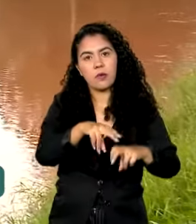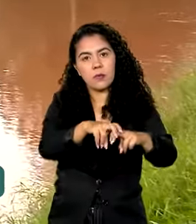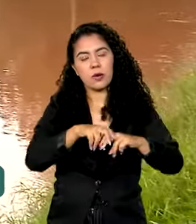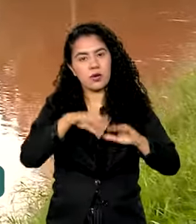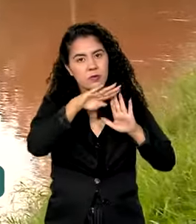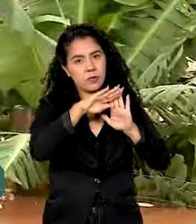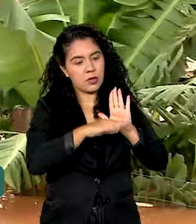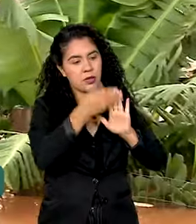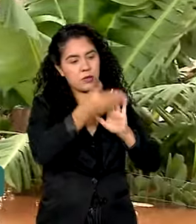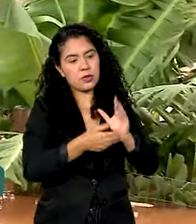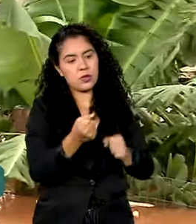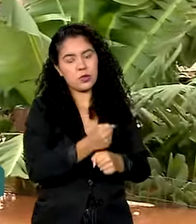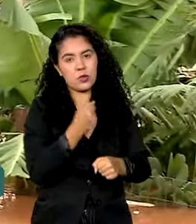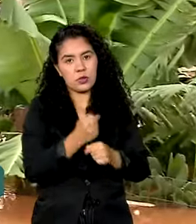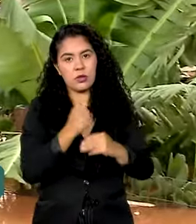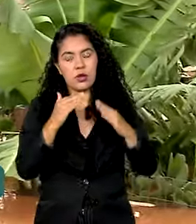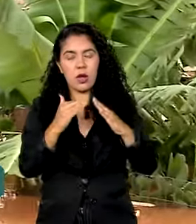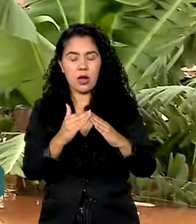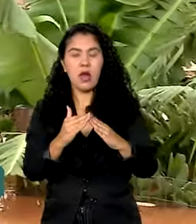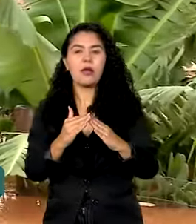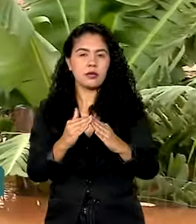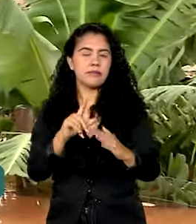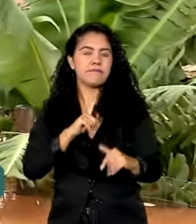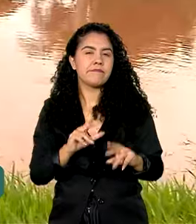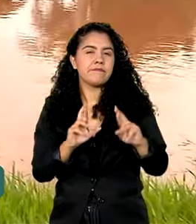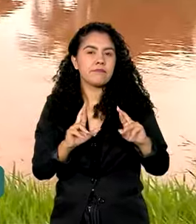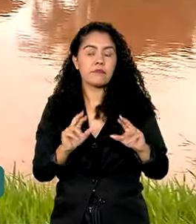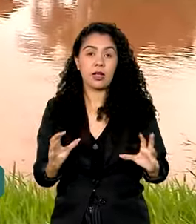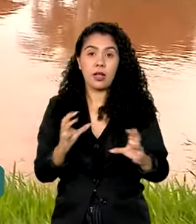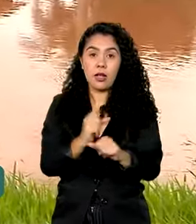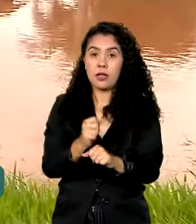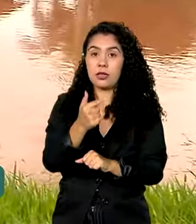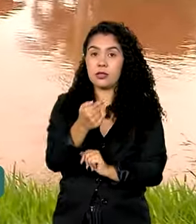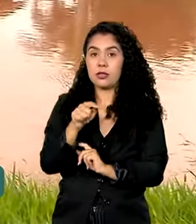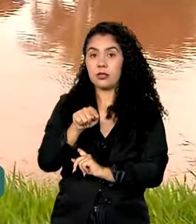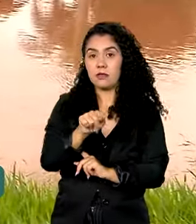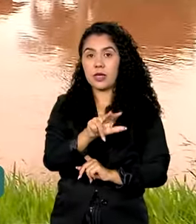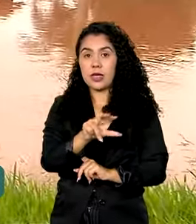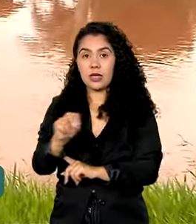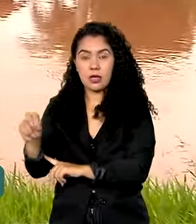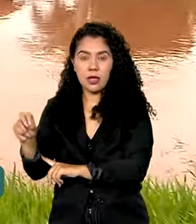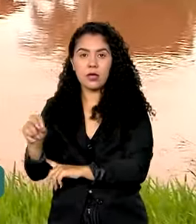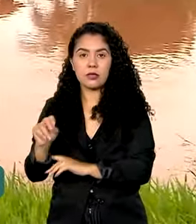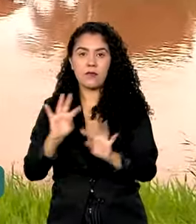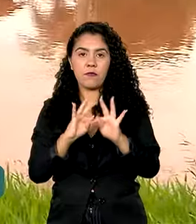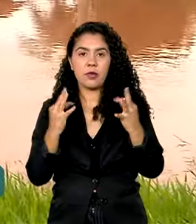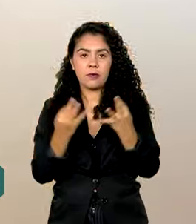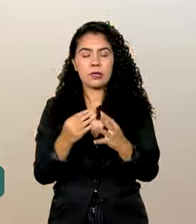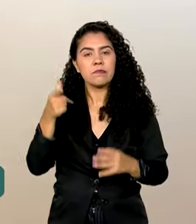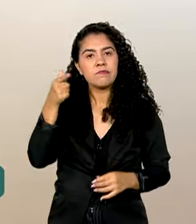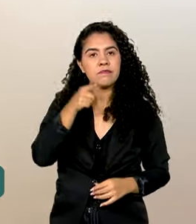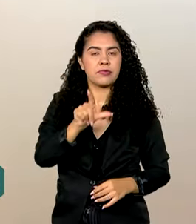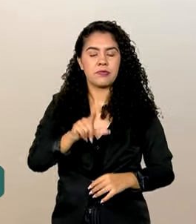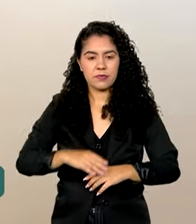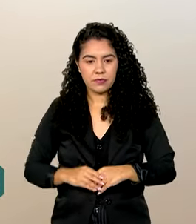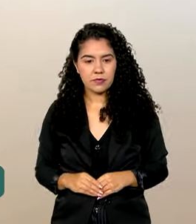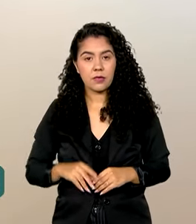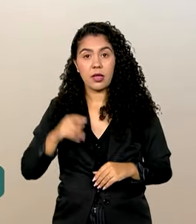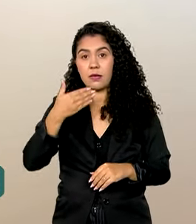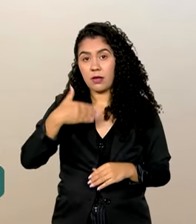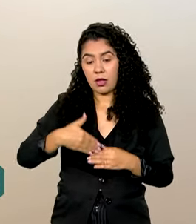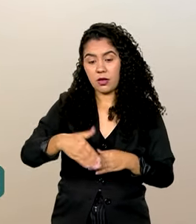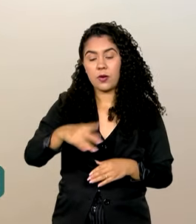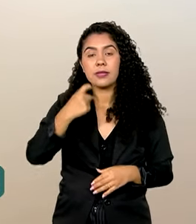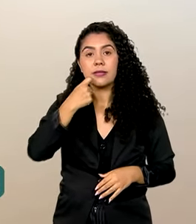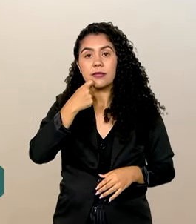Casa Minha Vida. A expectativa é que 7.500 famílias sejam beneficiadas. E nesta sexta,